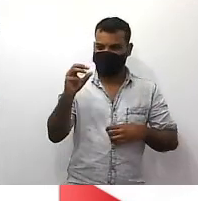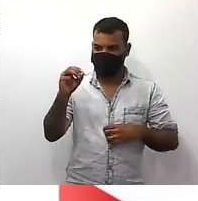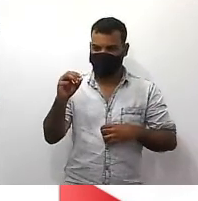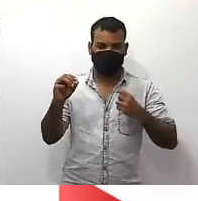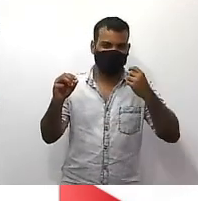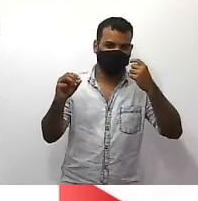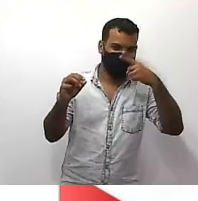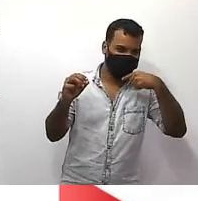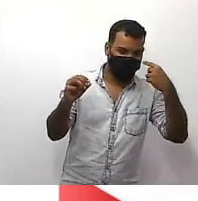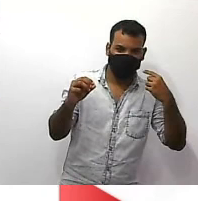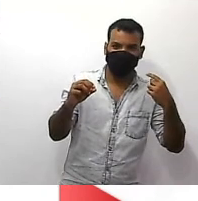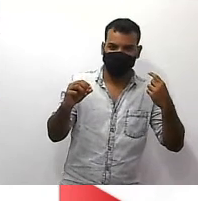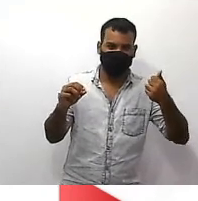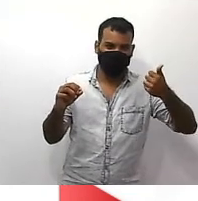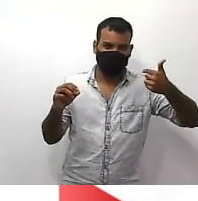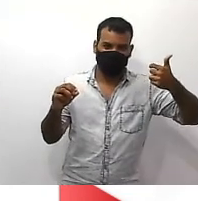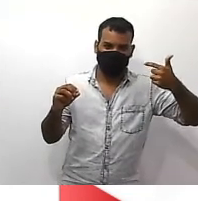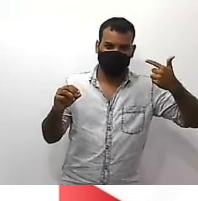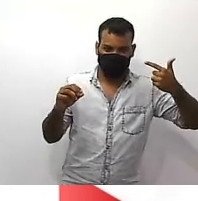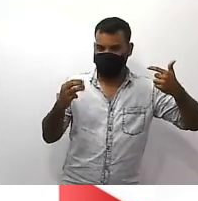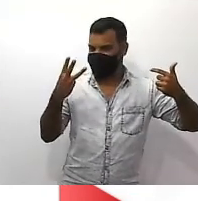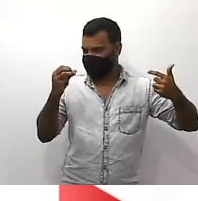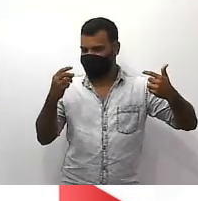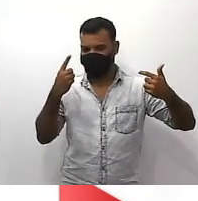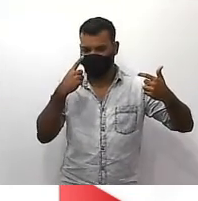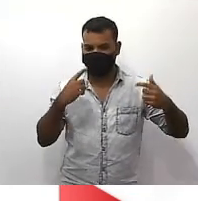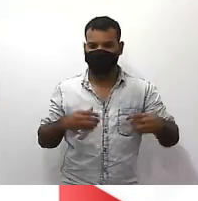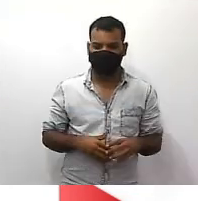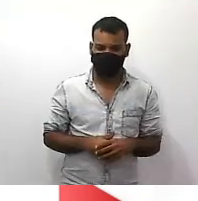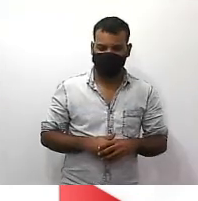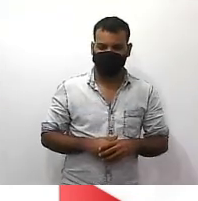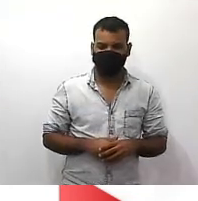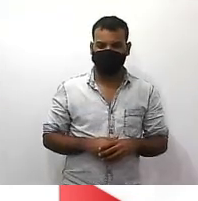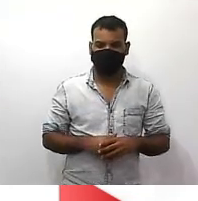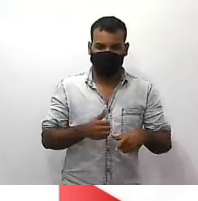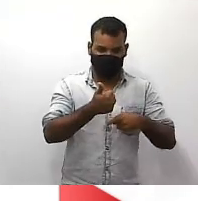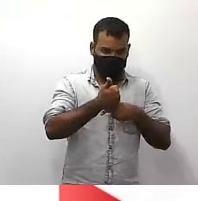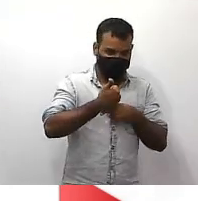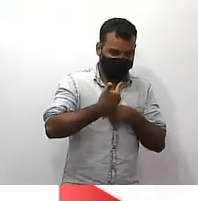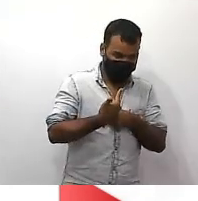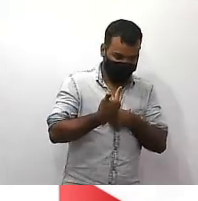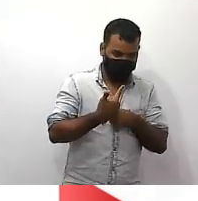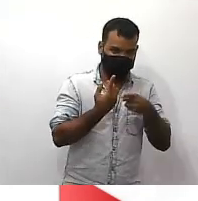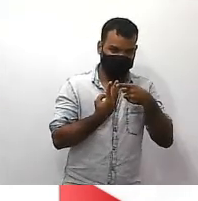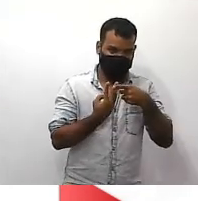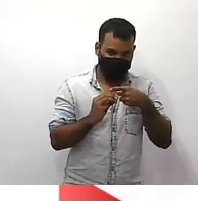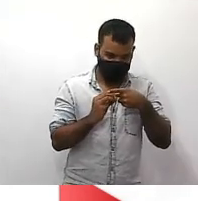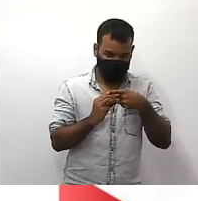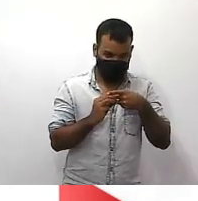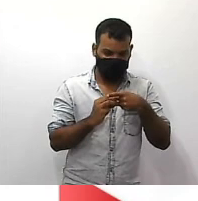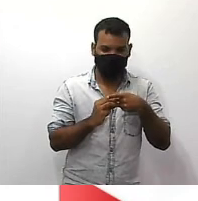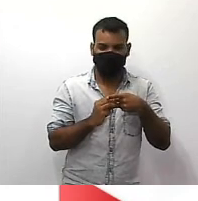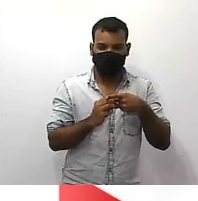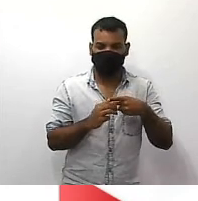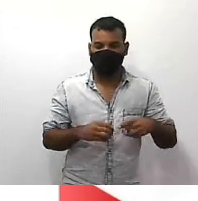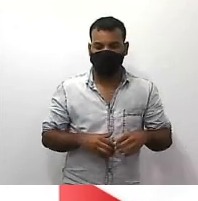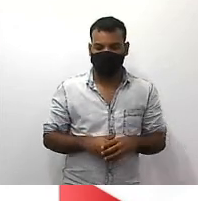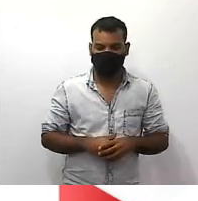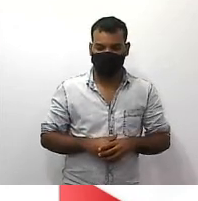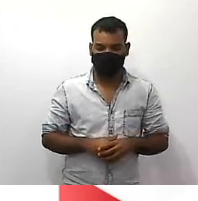horária parte todo tá bom vamos lá devagarinho ó 12 sobre 30 professor